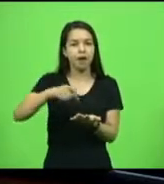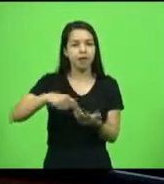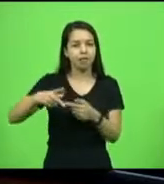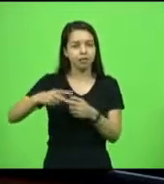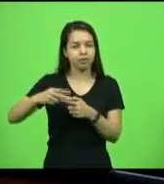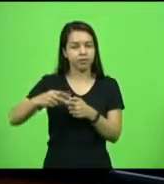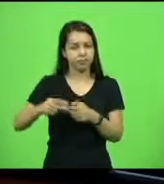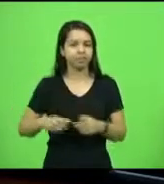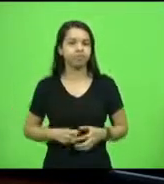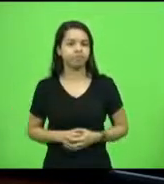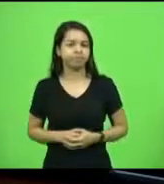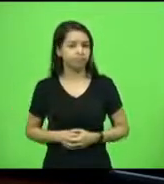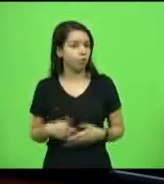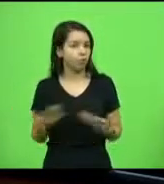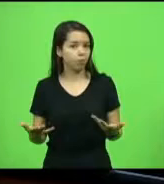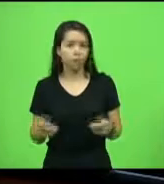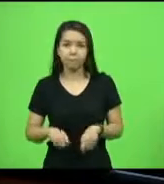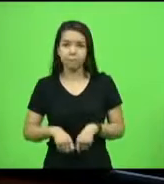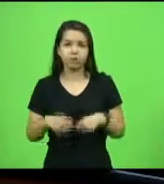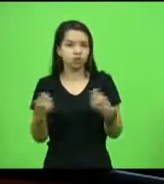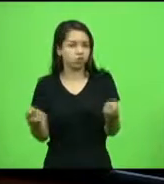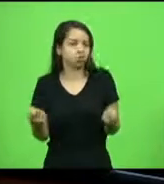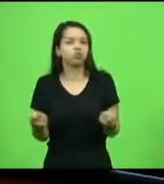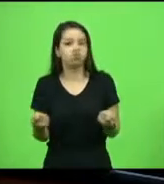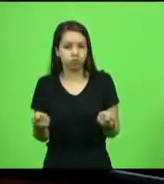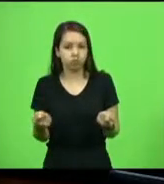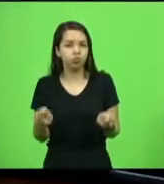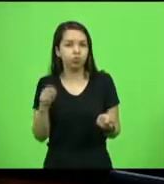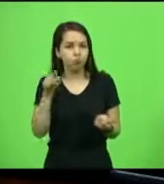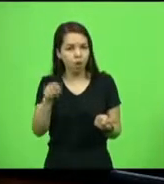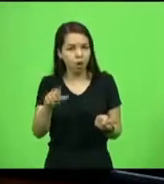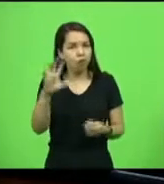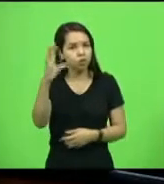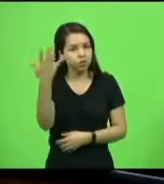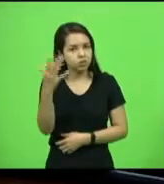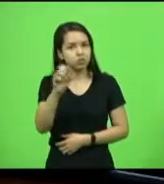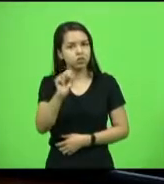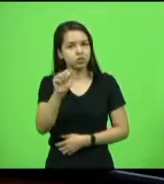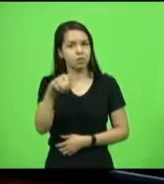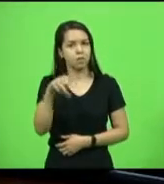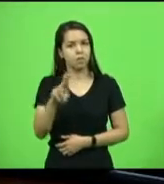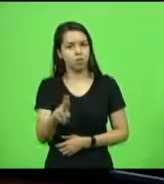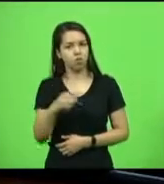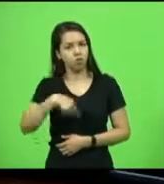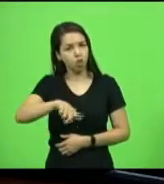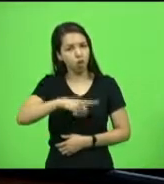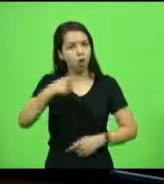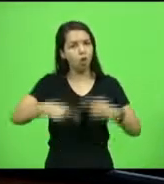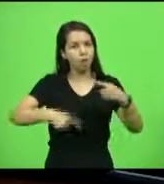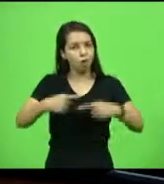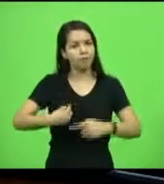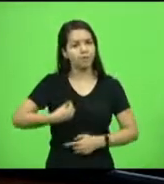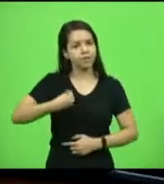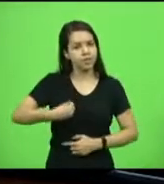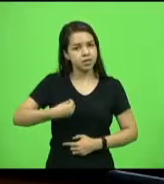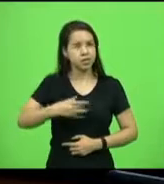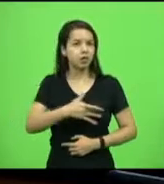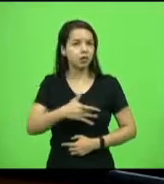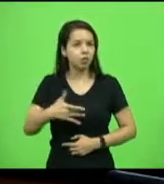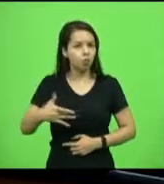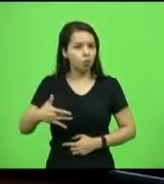e, mais ainda, nós estamos aqui tratando de vidas, de saúde, de emergência.